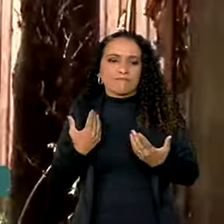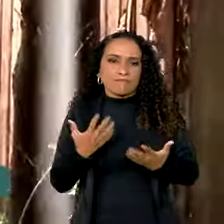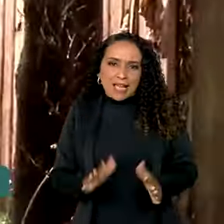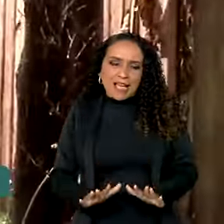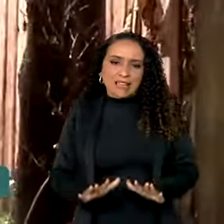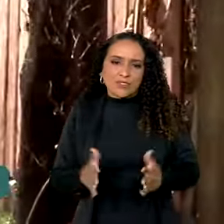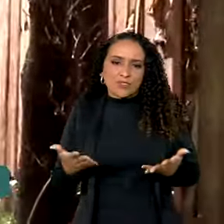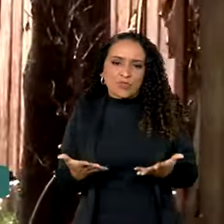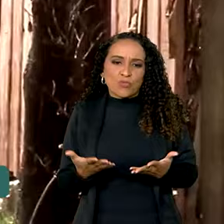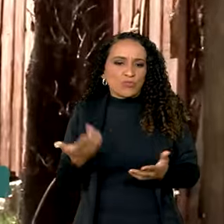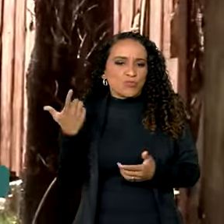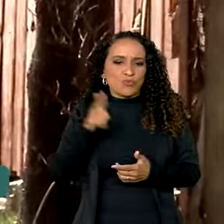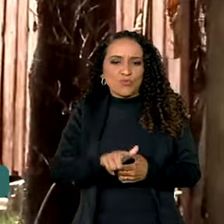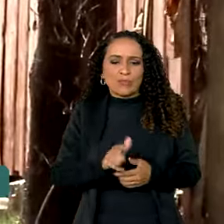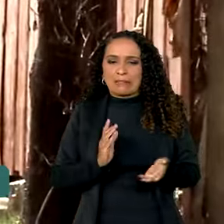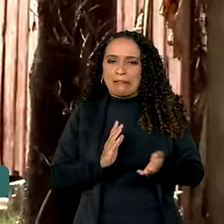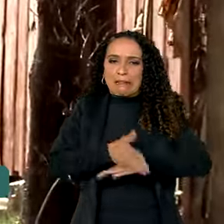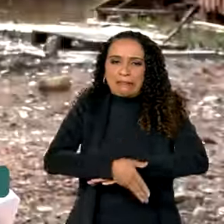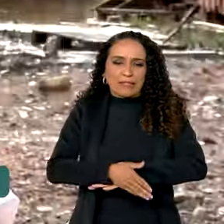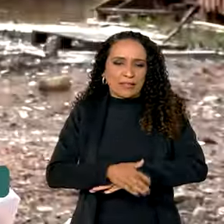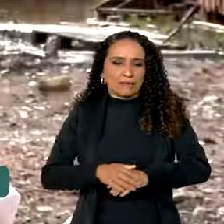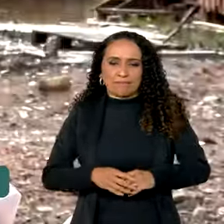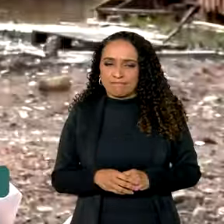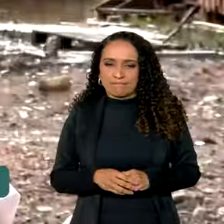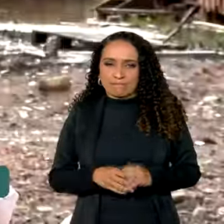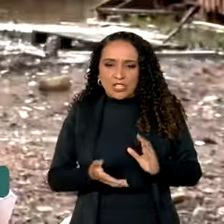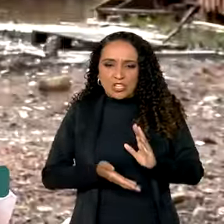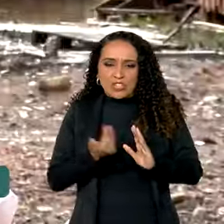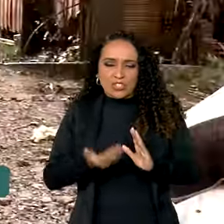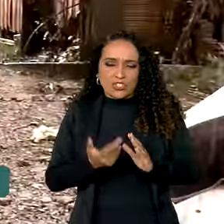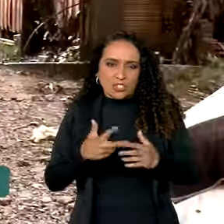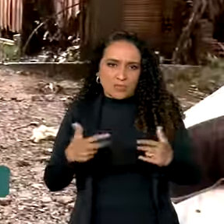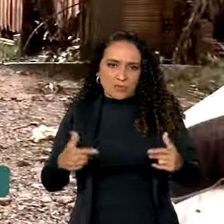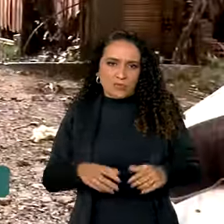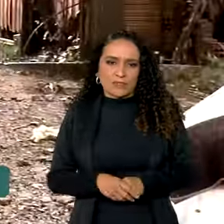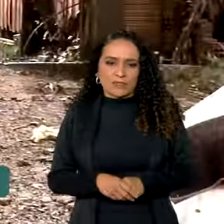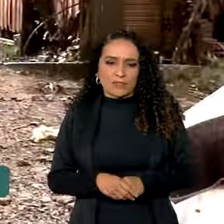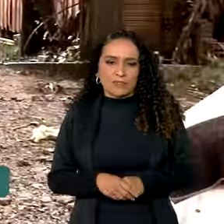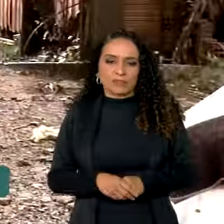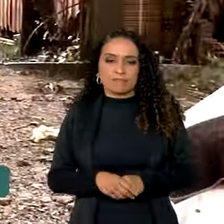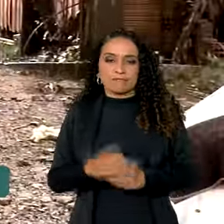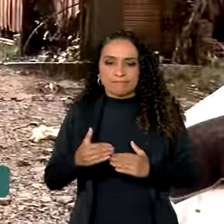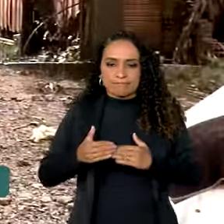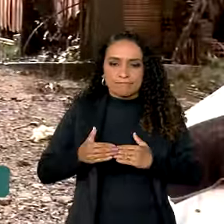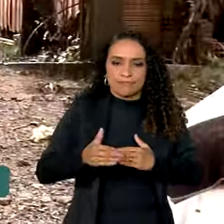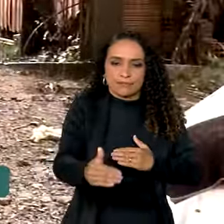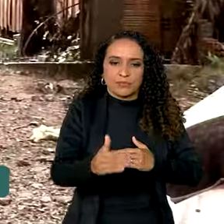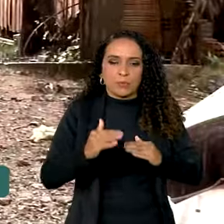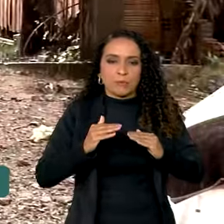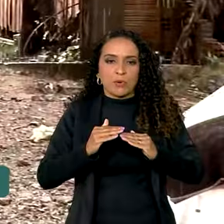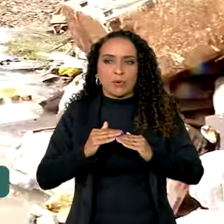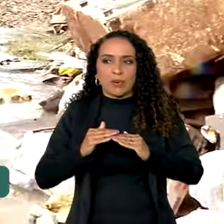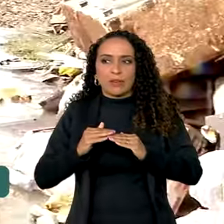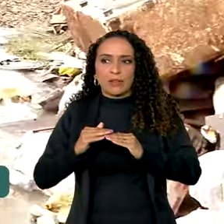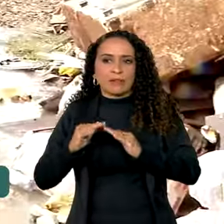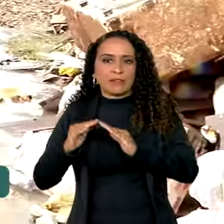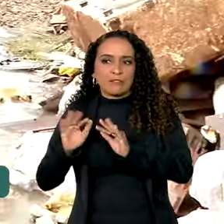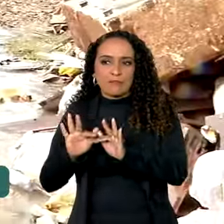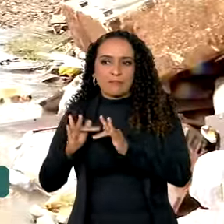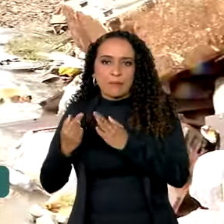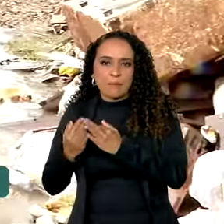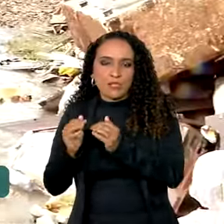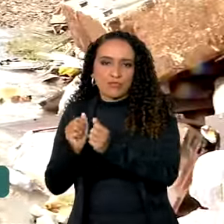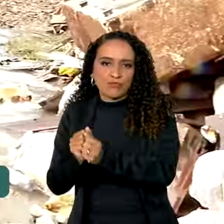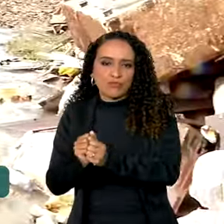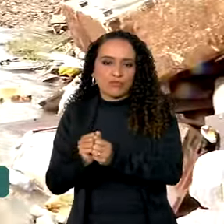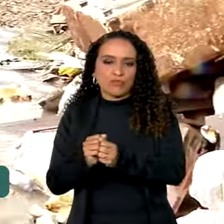porém, hoje a gente não consegue entrar para tirar as coisas dentro da casa. Desde então, eles moram na casa de parentes e a única